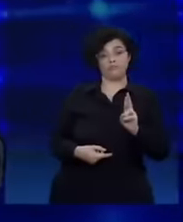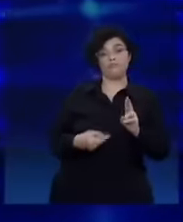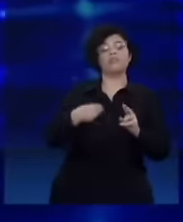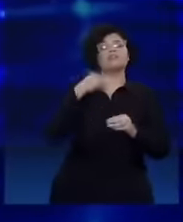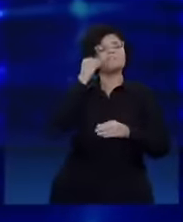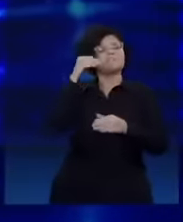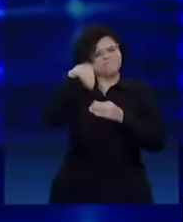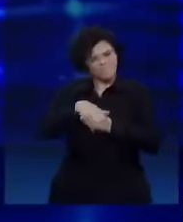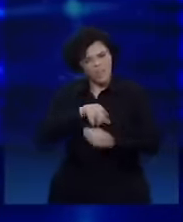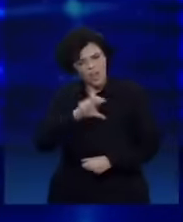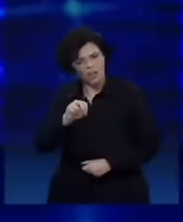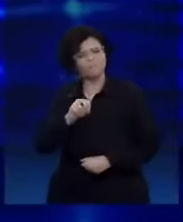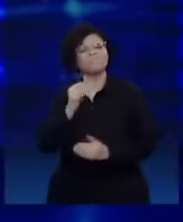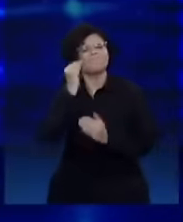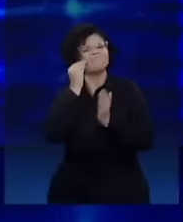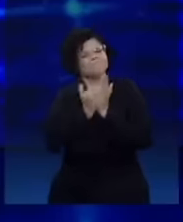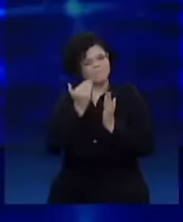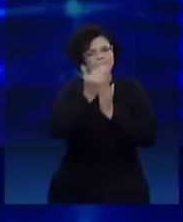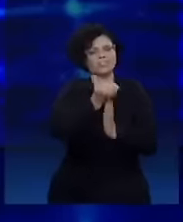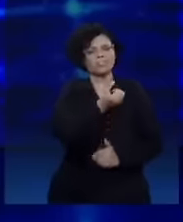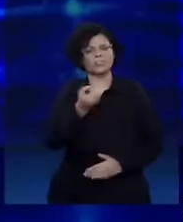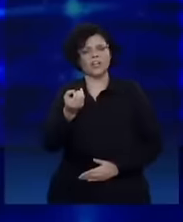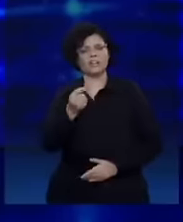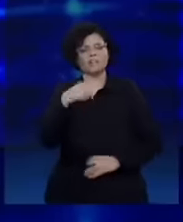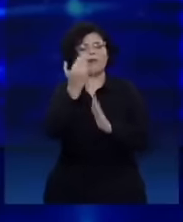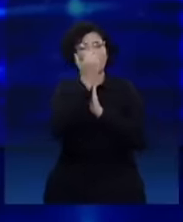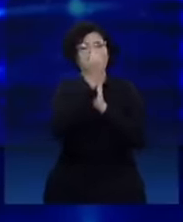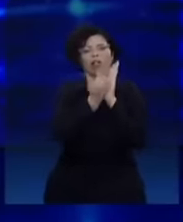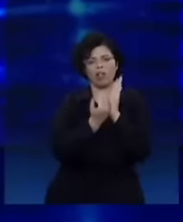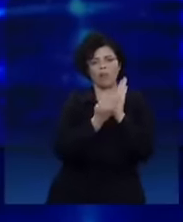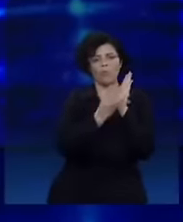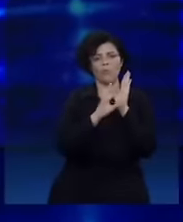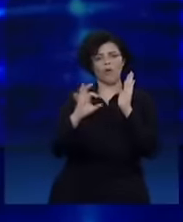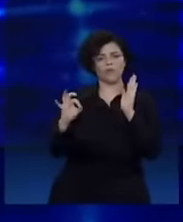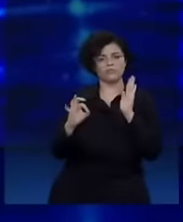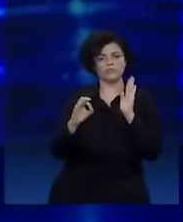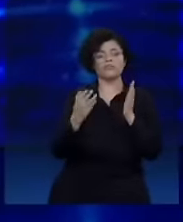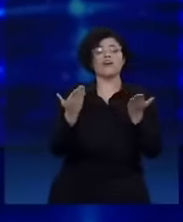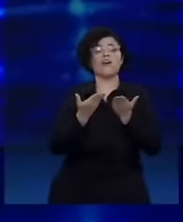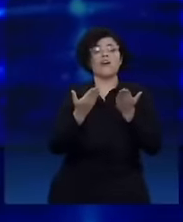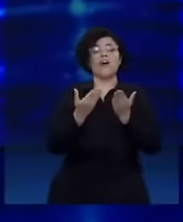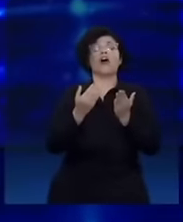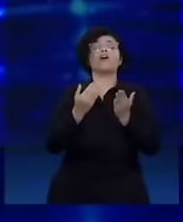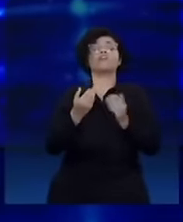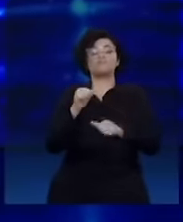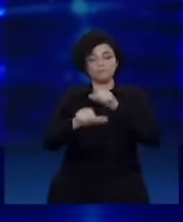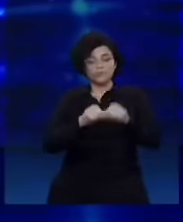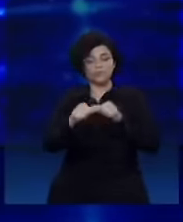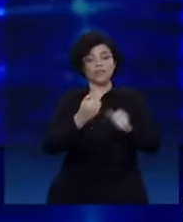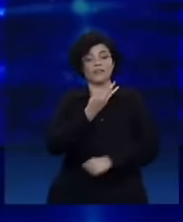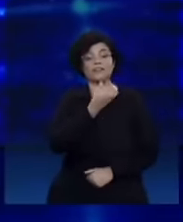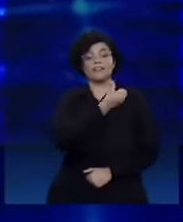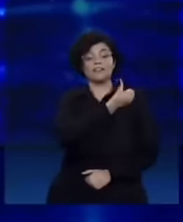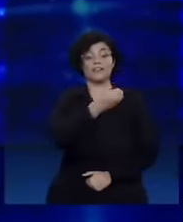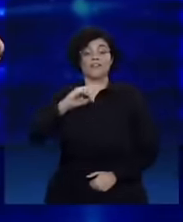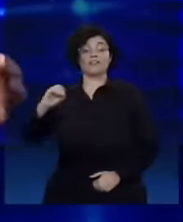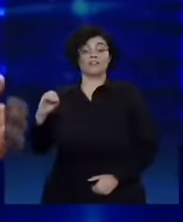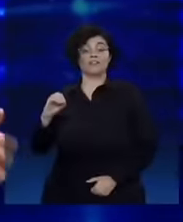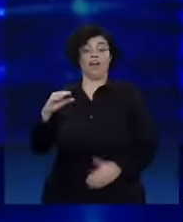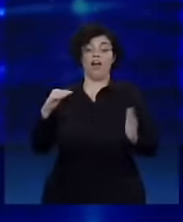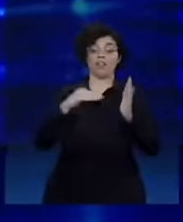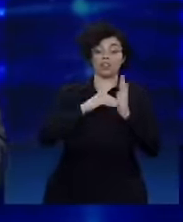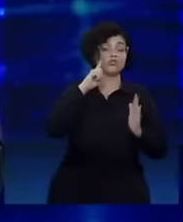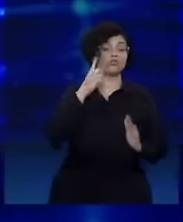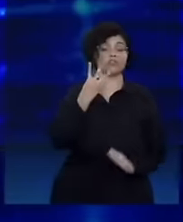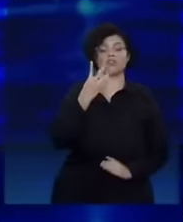e ele propôs R Depois, ele reduziu para R$ e agora mandou os R$ só até dia 31